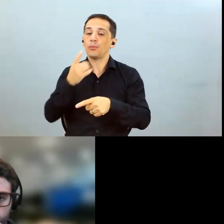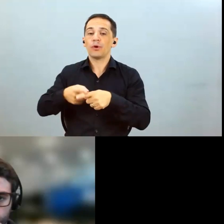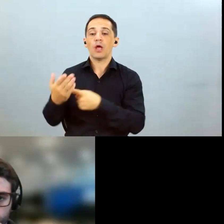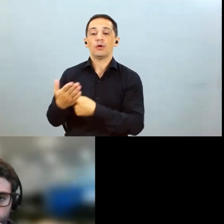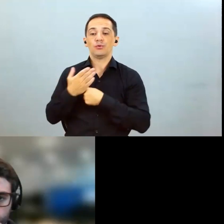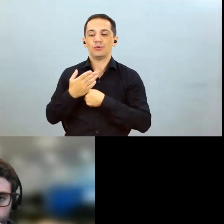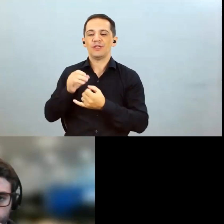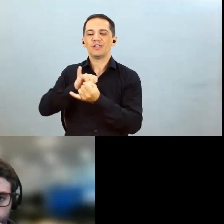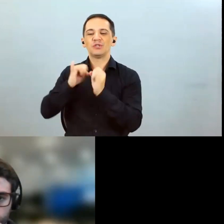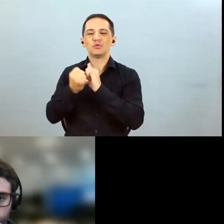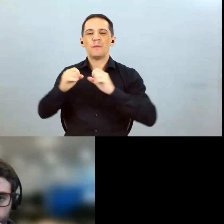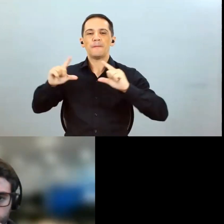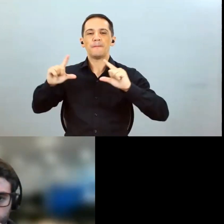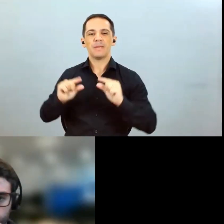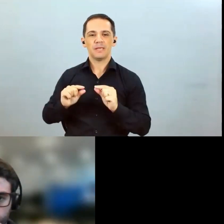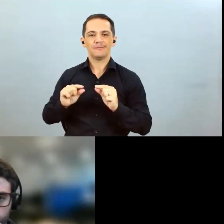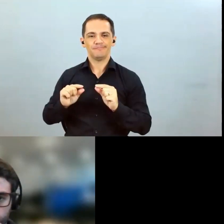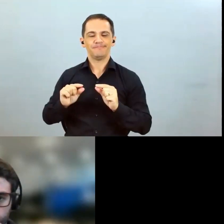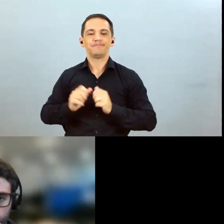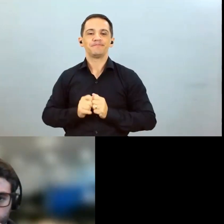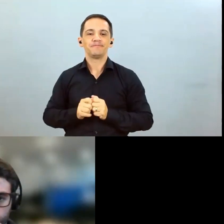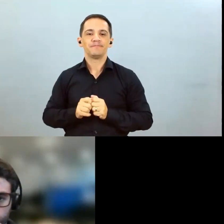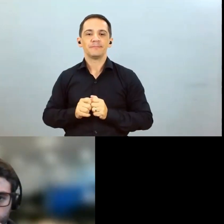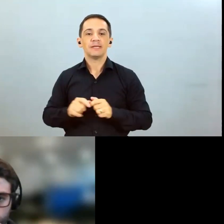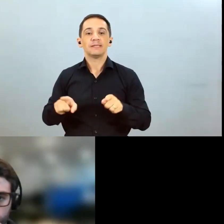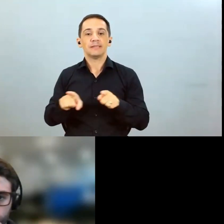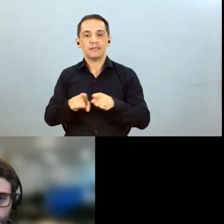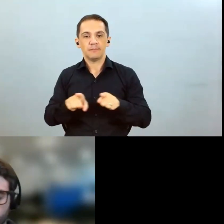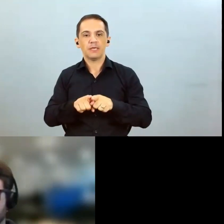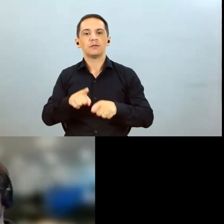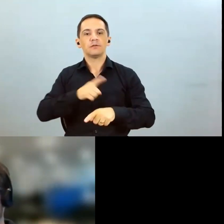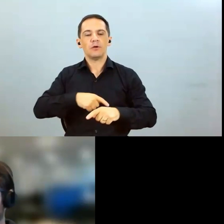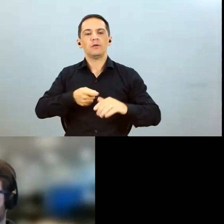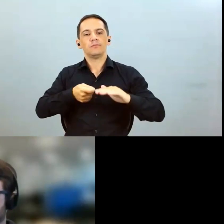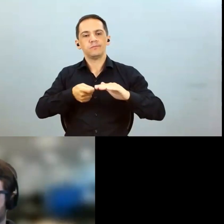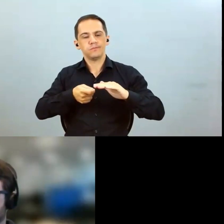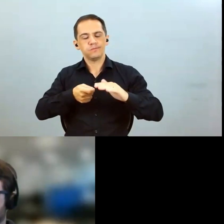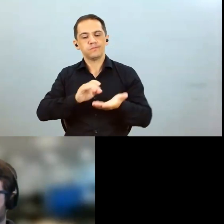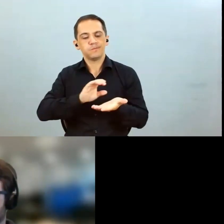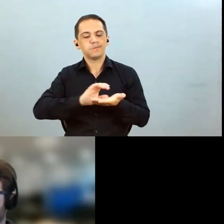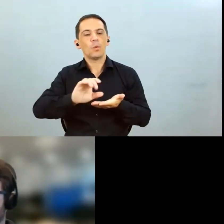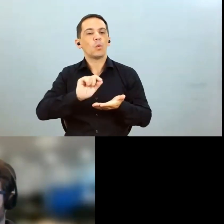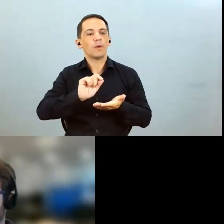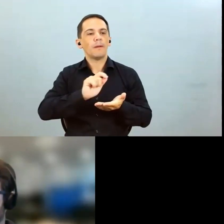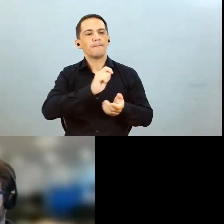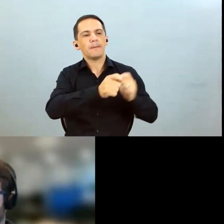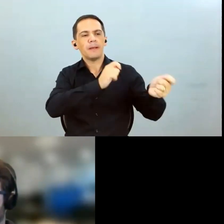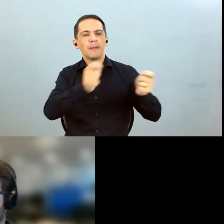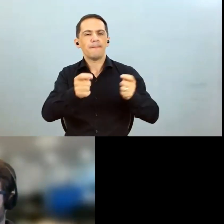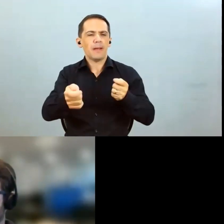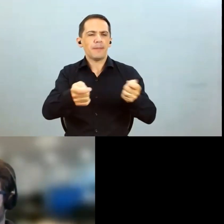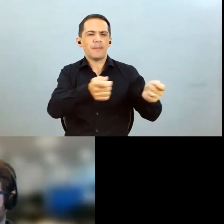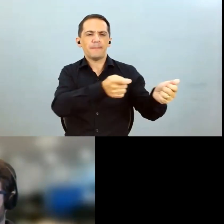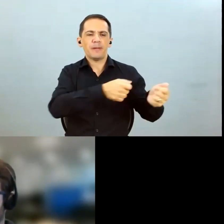nós estamos alocando capital no pagamento de dividendos mantendo a política do payout de 50% estamos alocando capital na recompra de